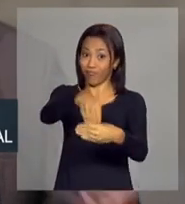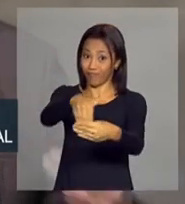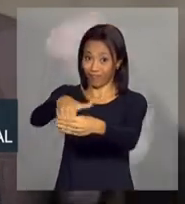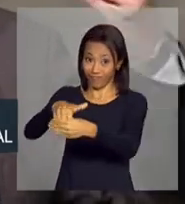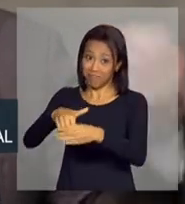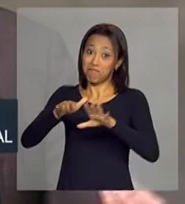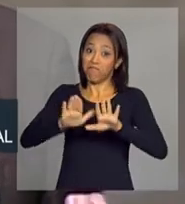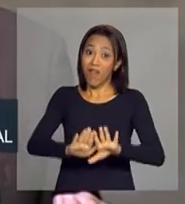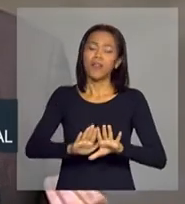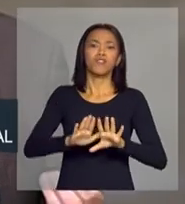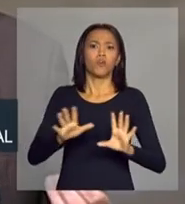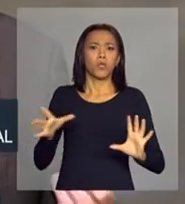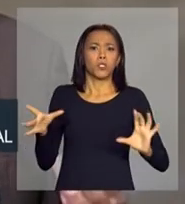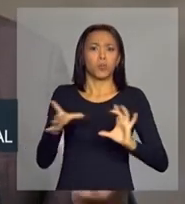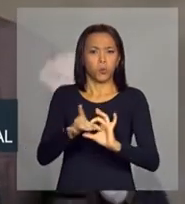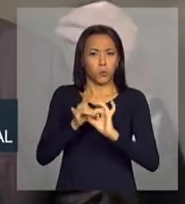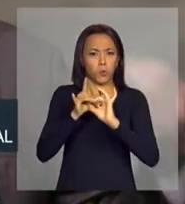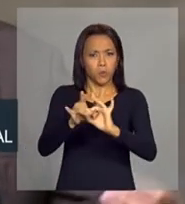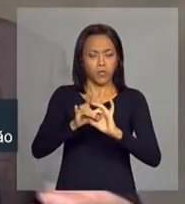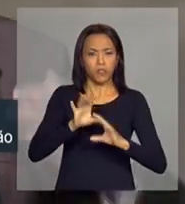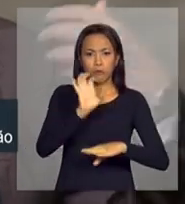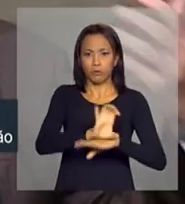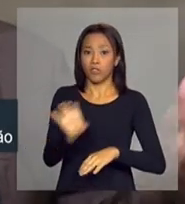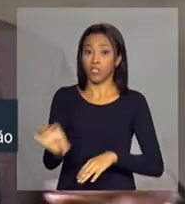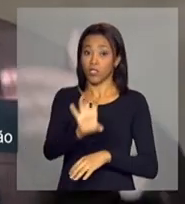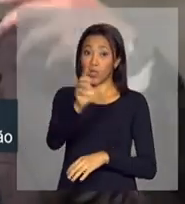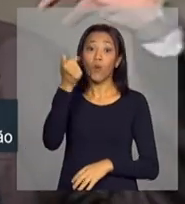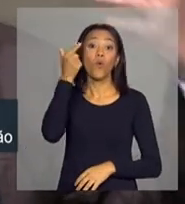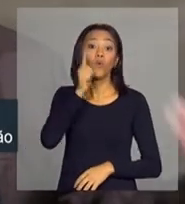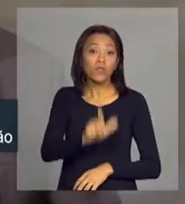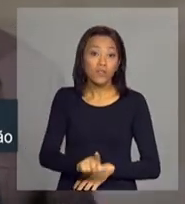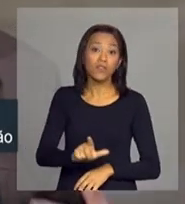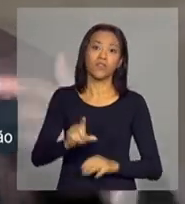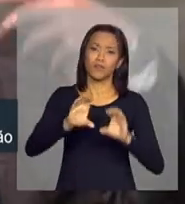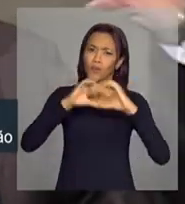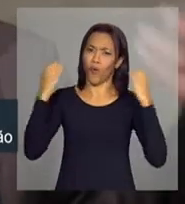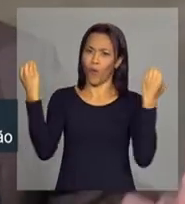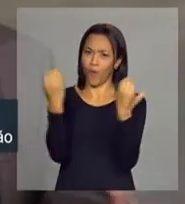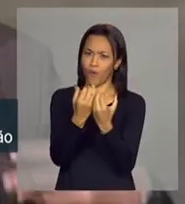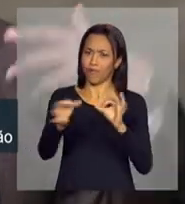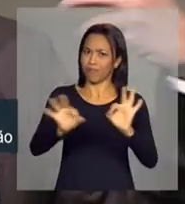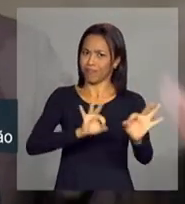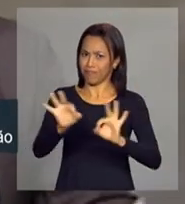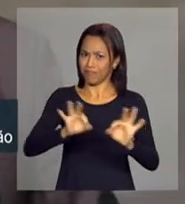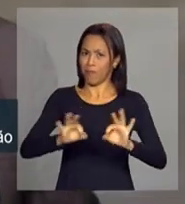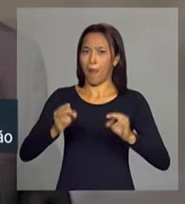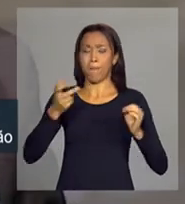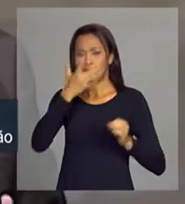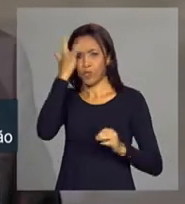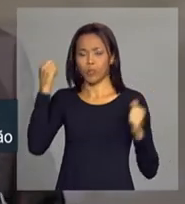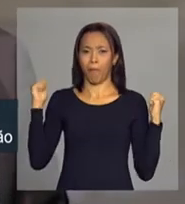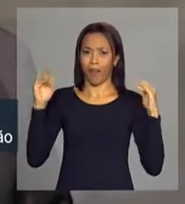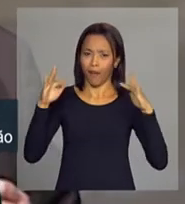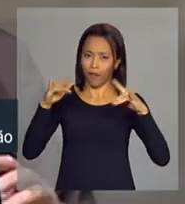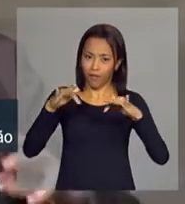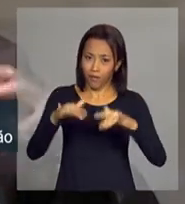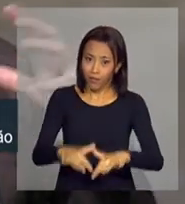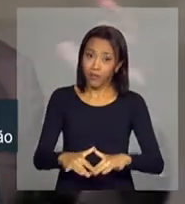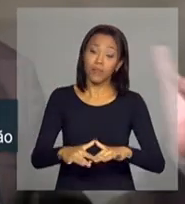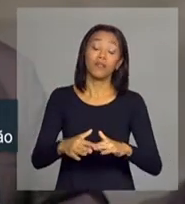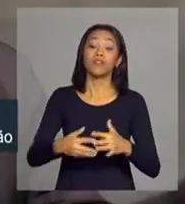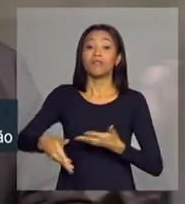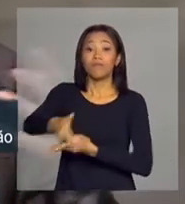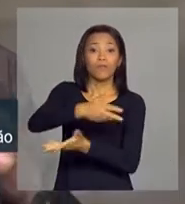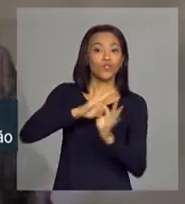um envolvimento muito forte dos estados, que conseguiram realizar conferências muito grandes, exitosas, com ampla participação, o